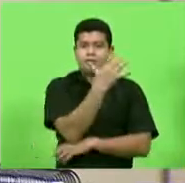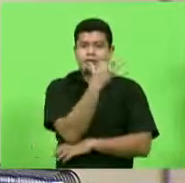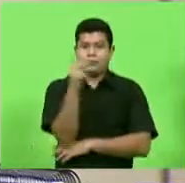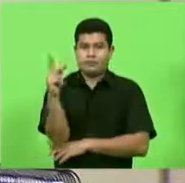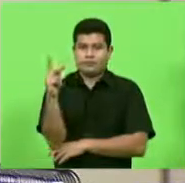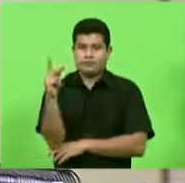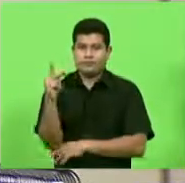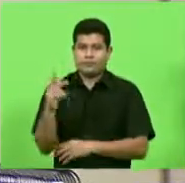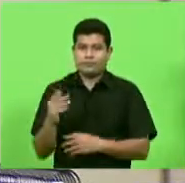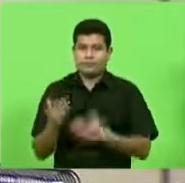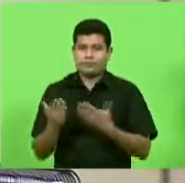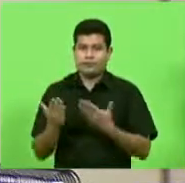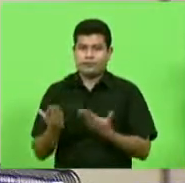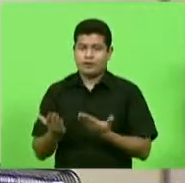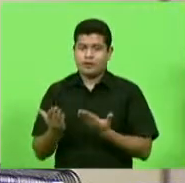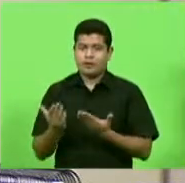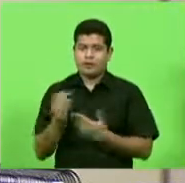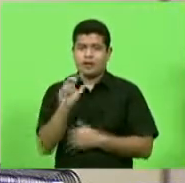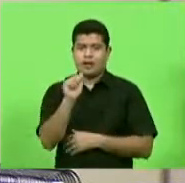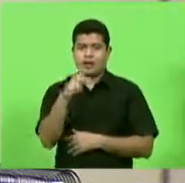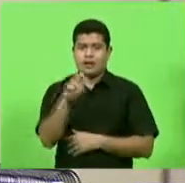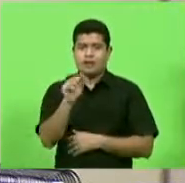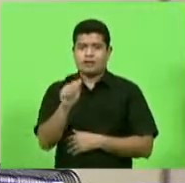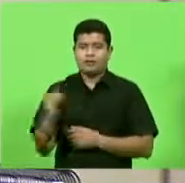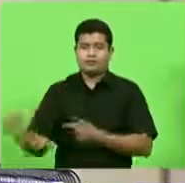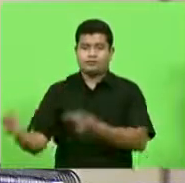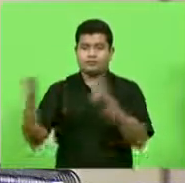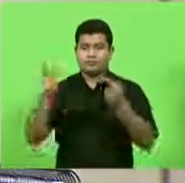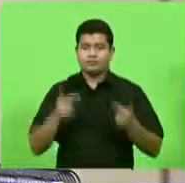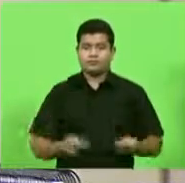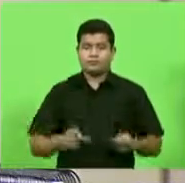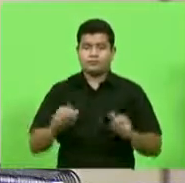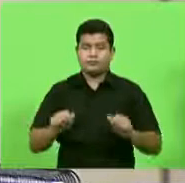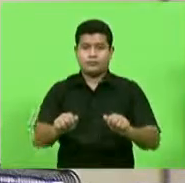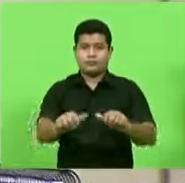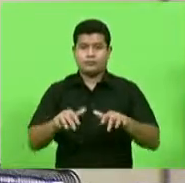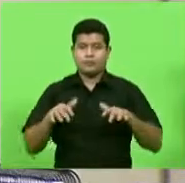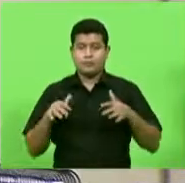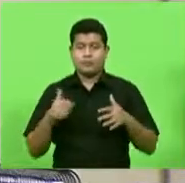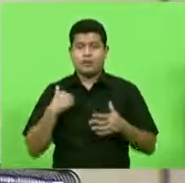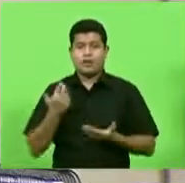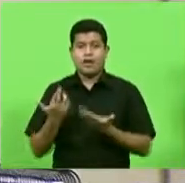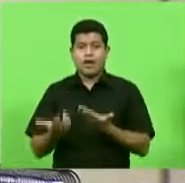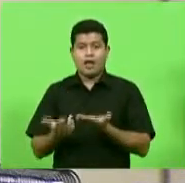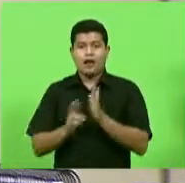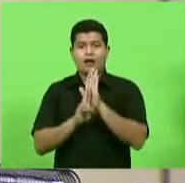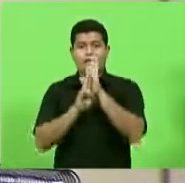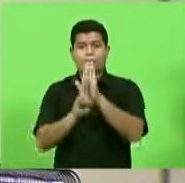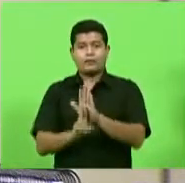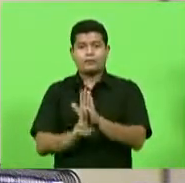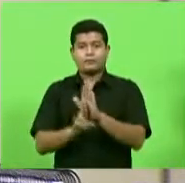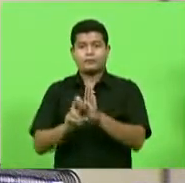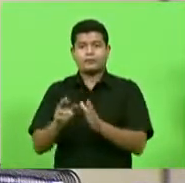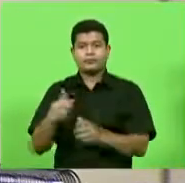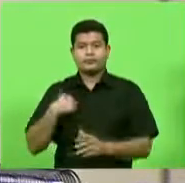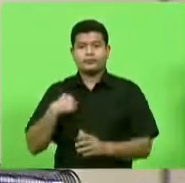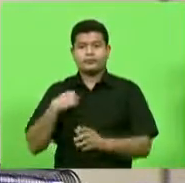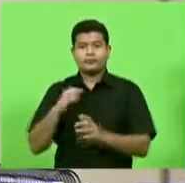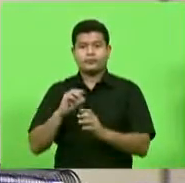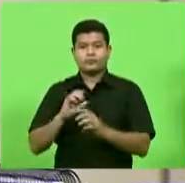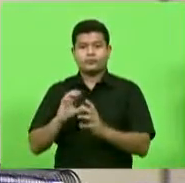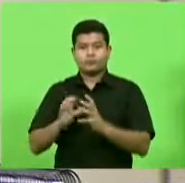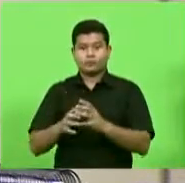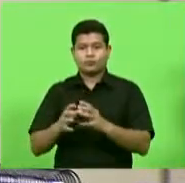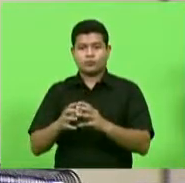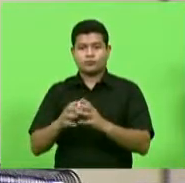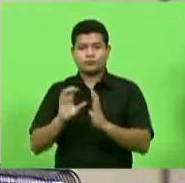a nossa querida vereadora Ana, que está fazendo uma visita aqui ao plenário e representa lá o nosso partido, o